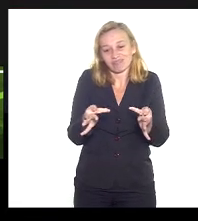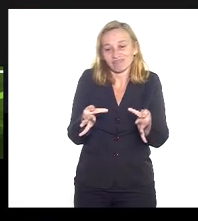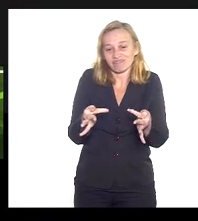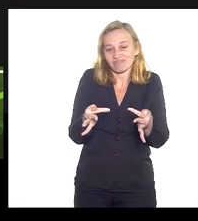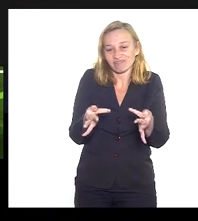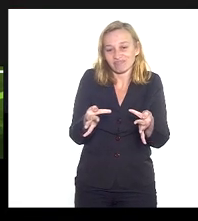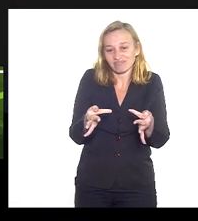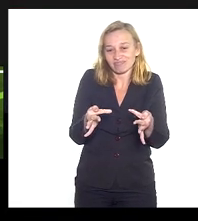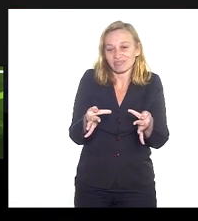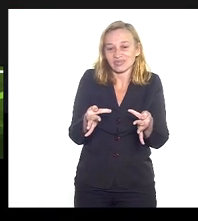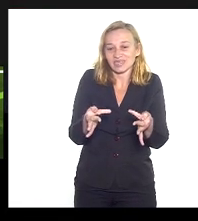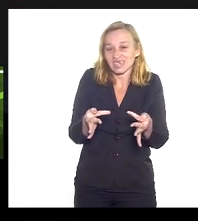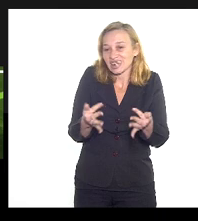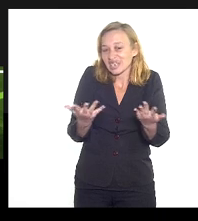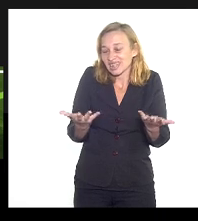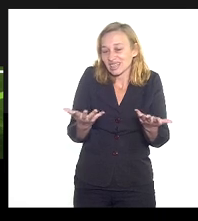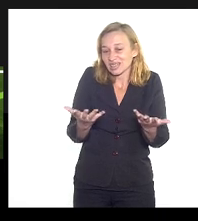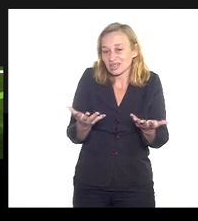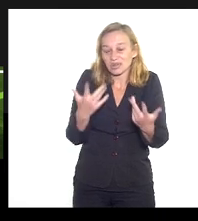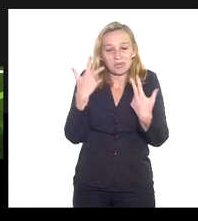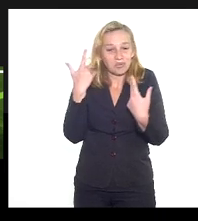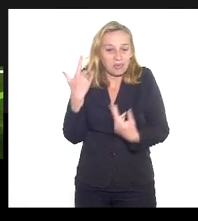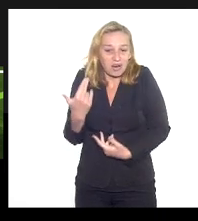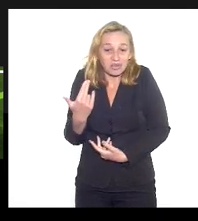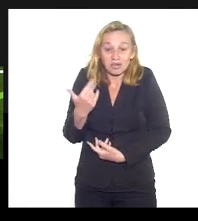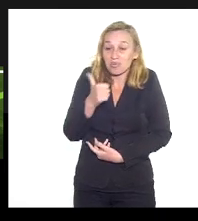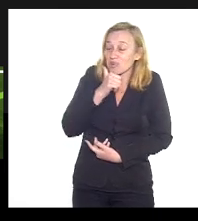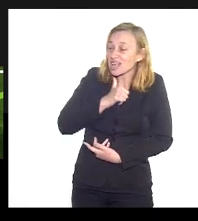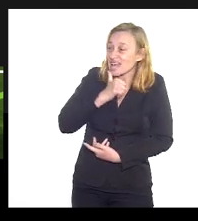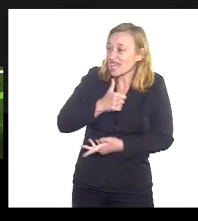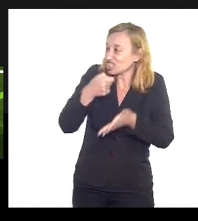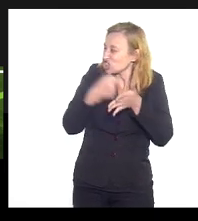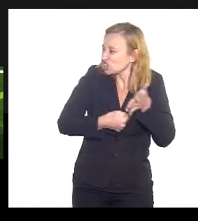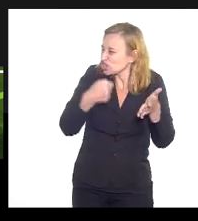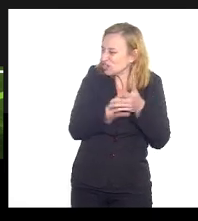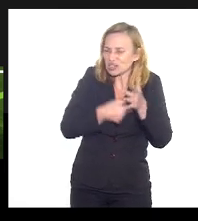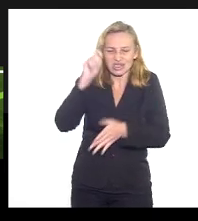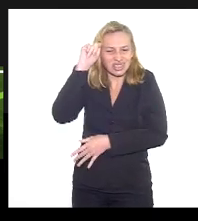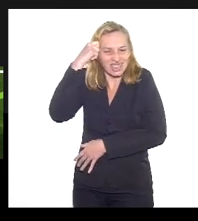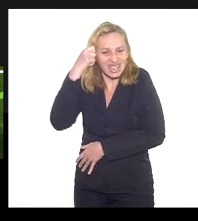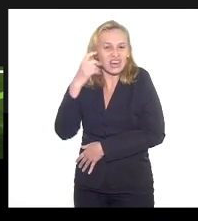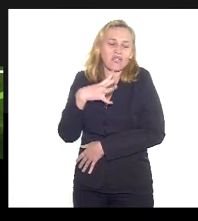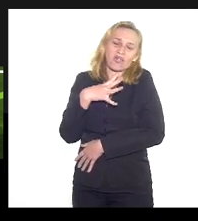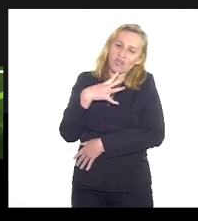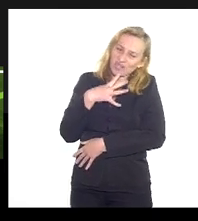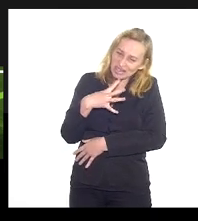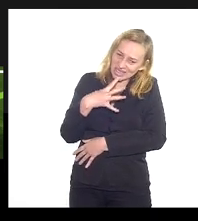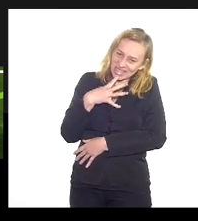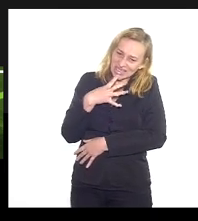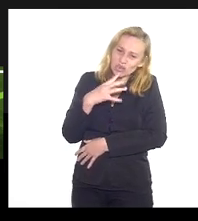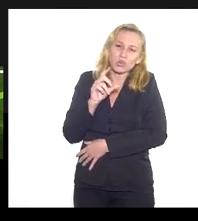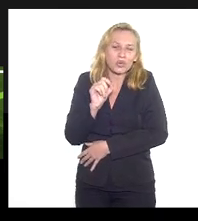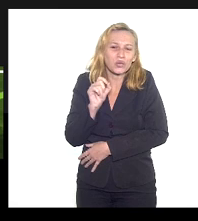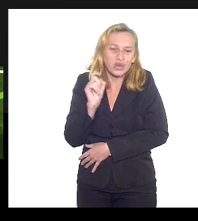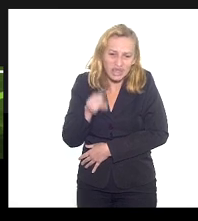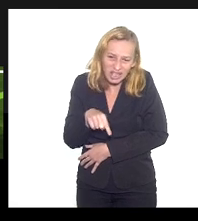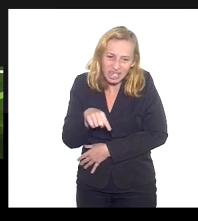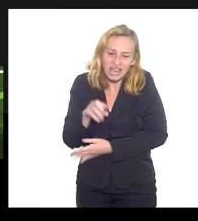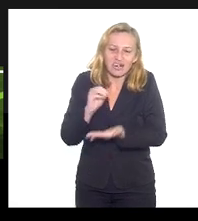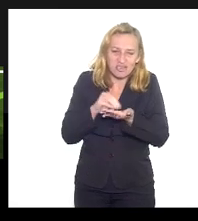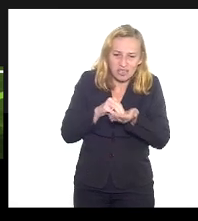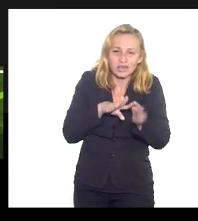típica das mulheres de uma mulher de luta de uma mulher negra que conhece o que que é a